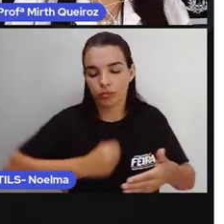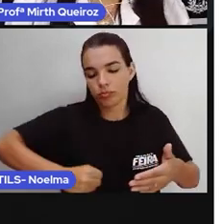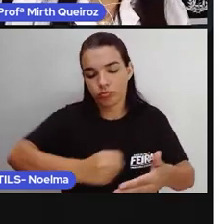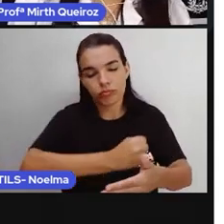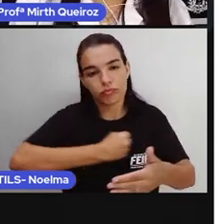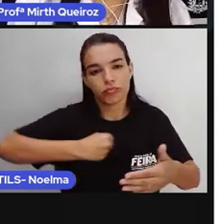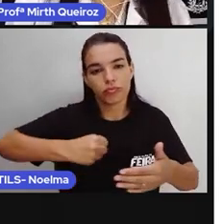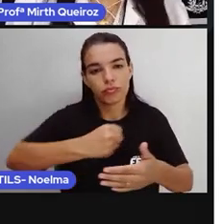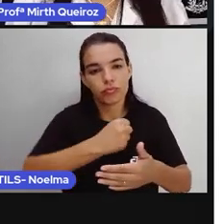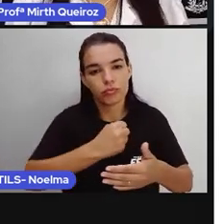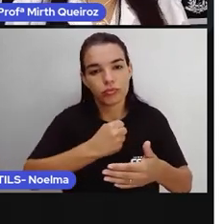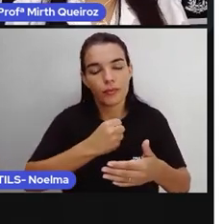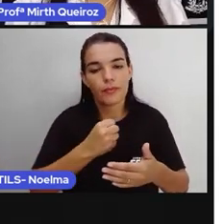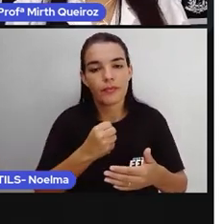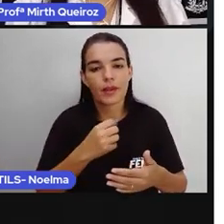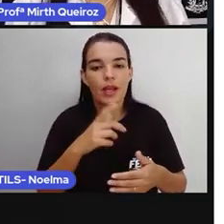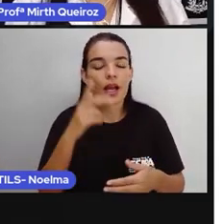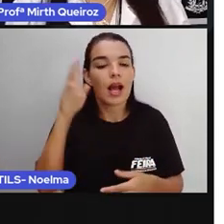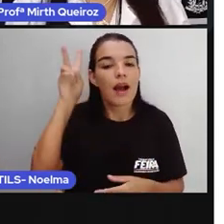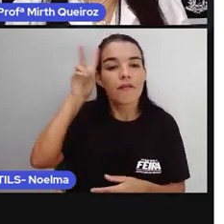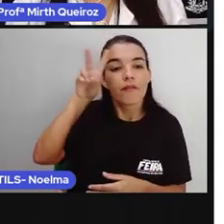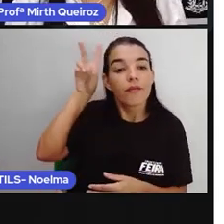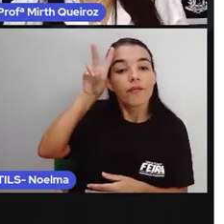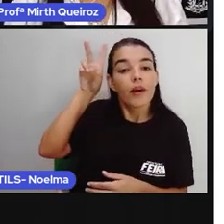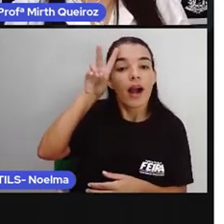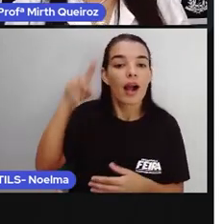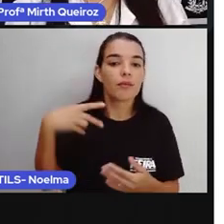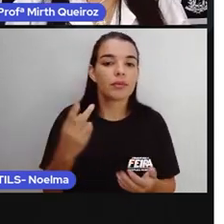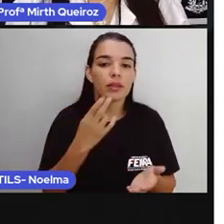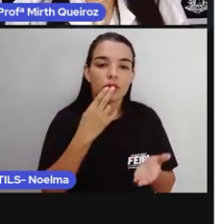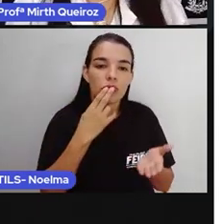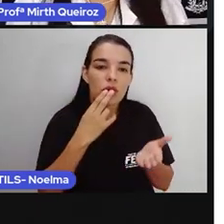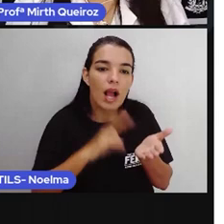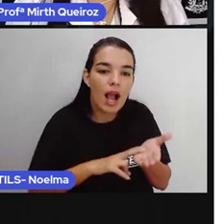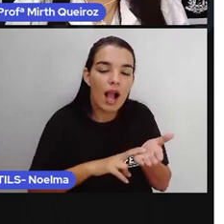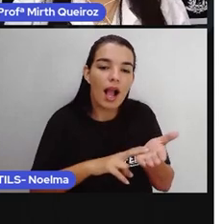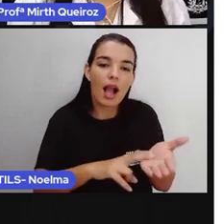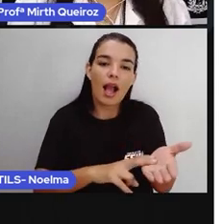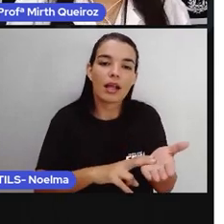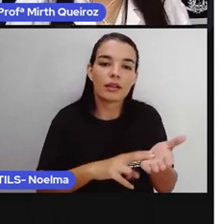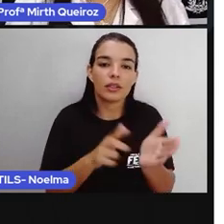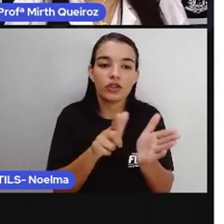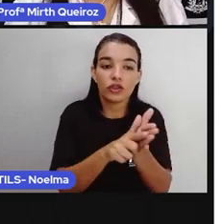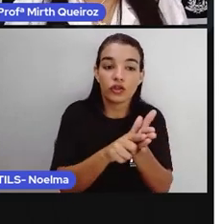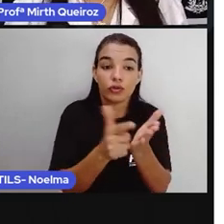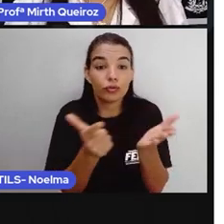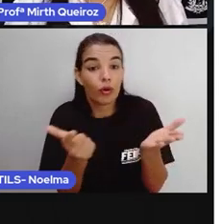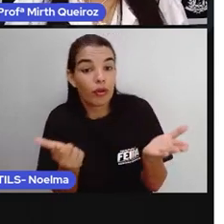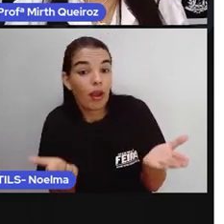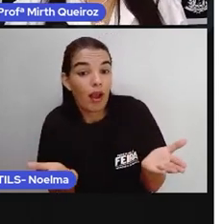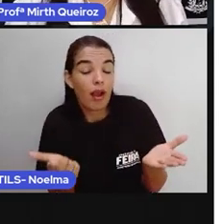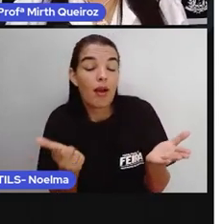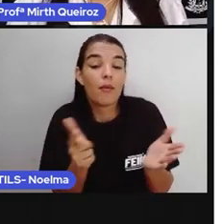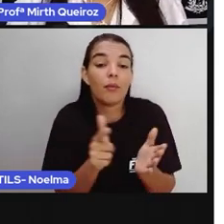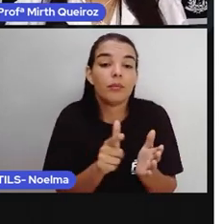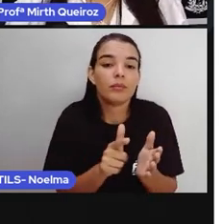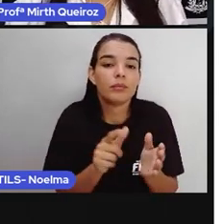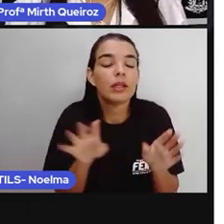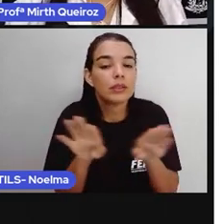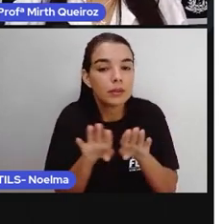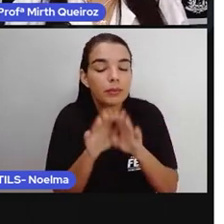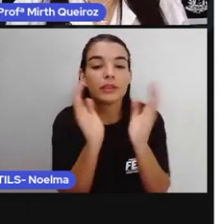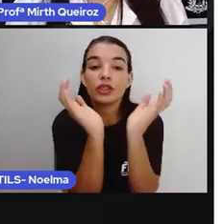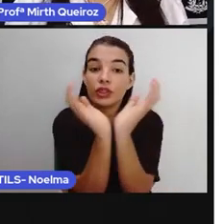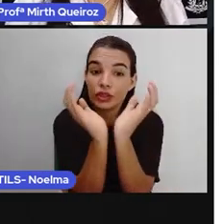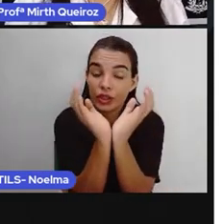você vai ler ali é um tipo de gênero textual. Uma carta é um tipo de gênero textual. O jornal que vocês pegam para ler é um gênero